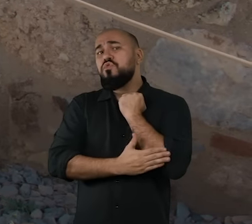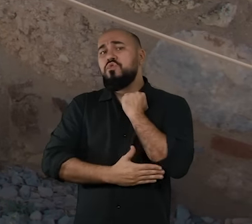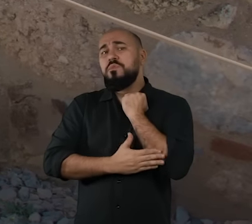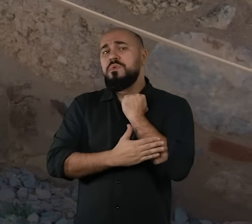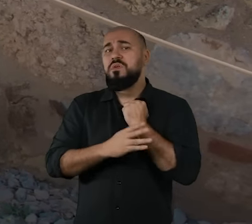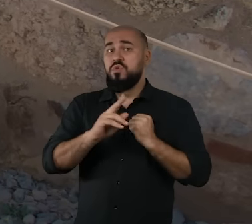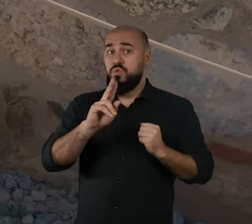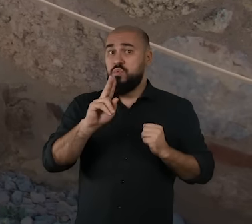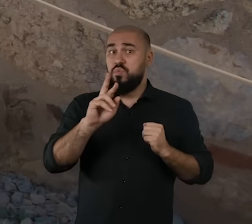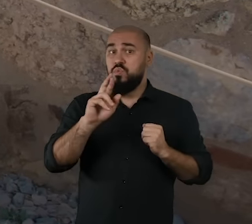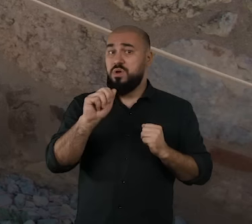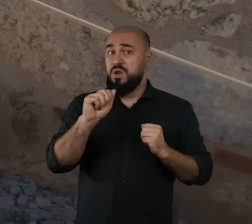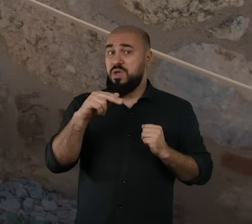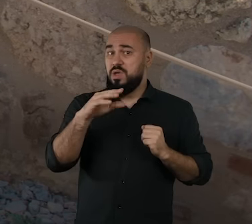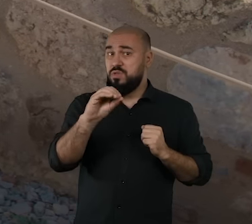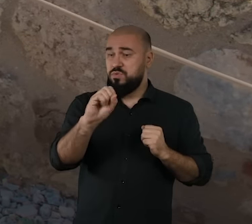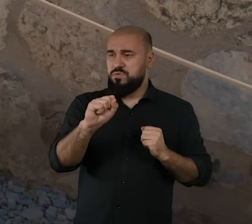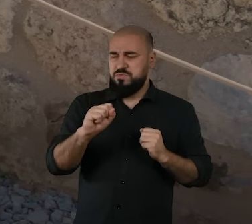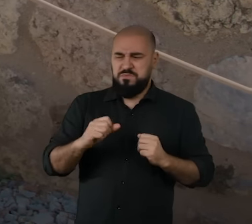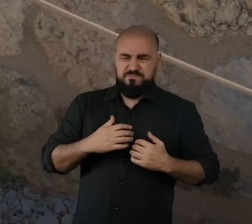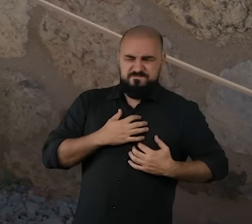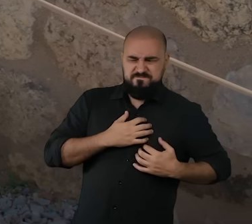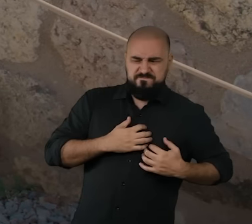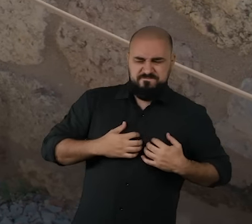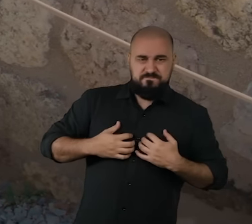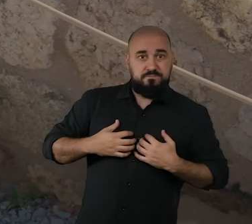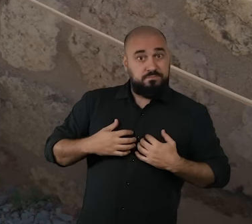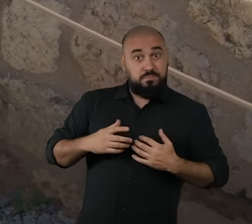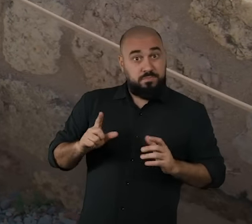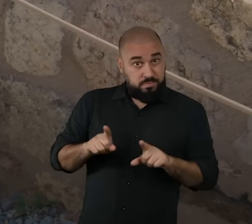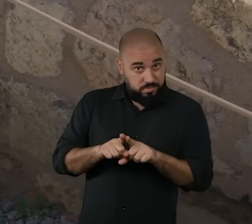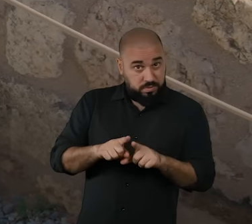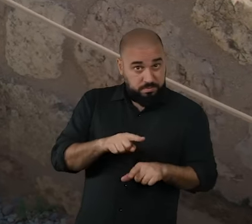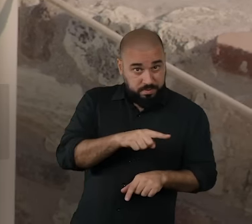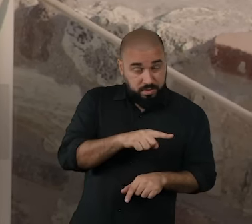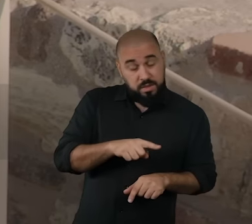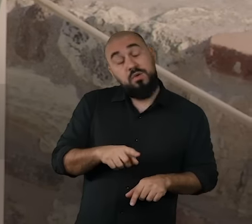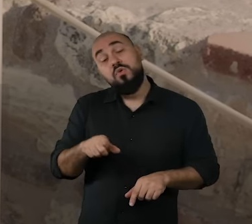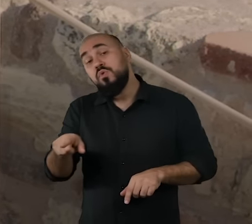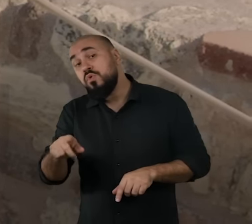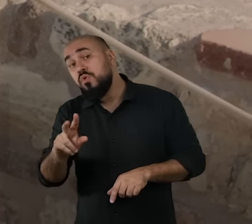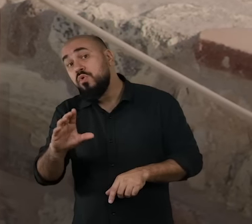de Uranos também dominou o coração de Cronos.